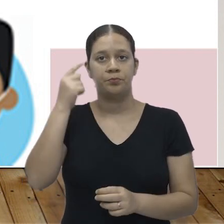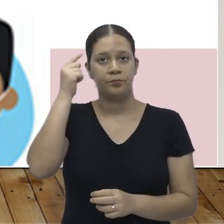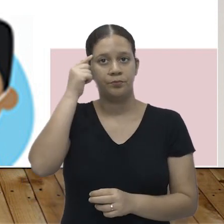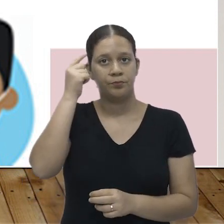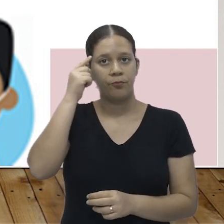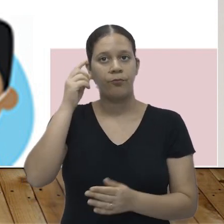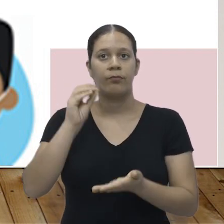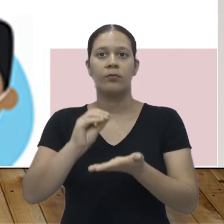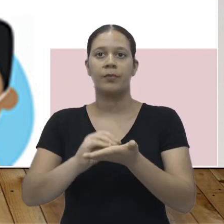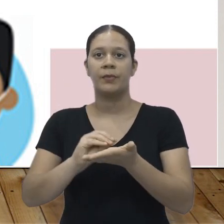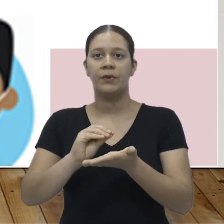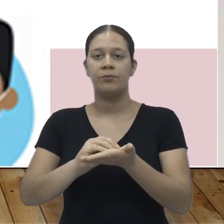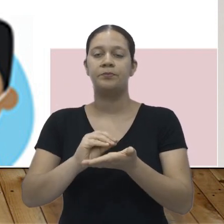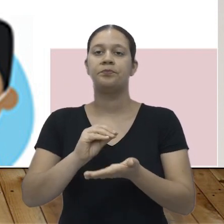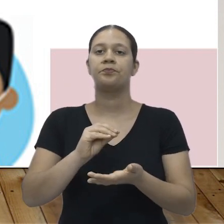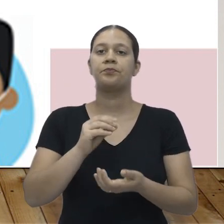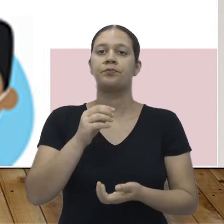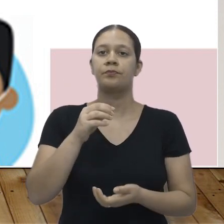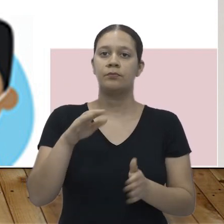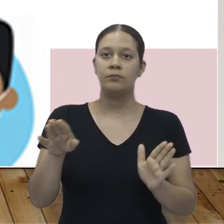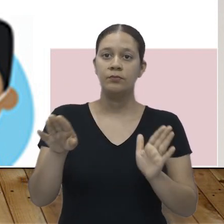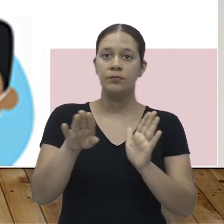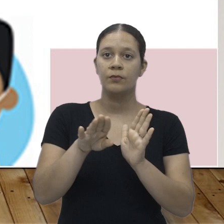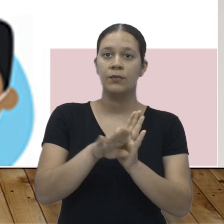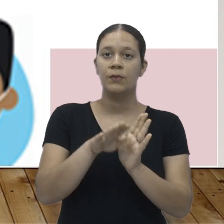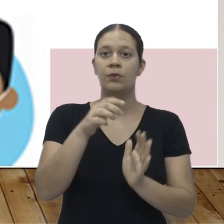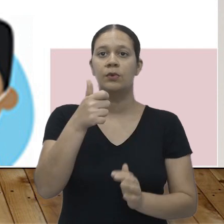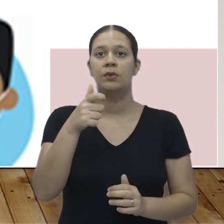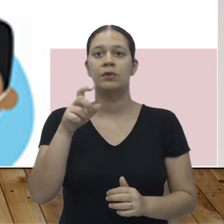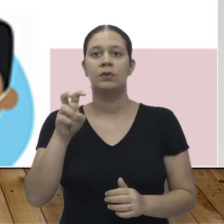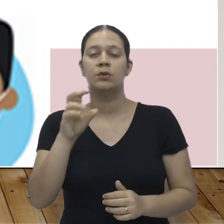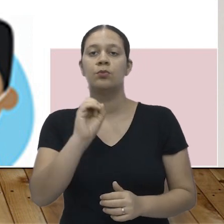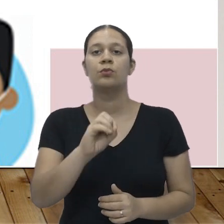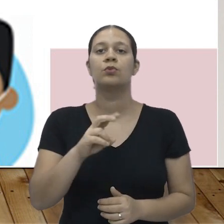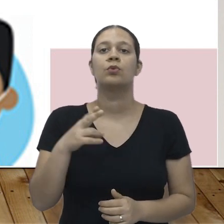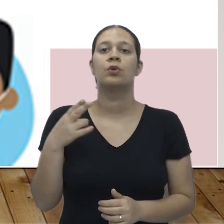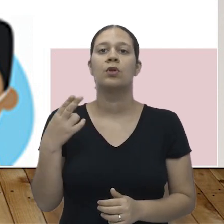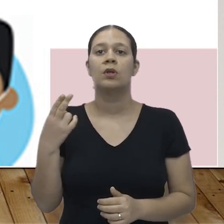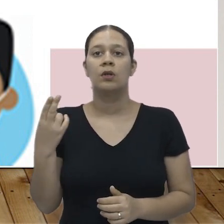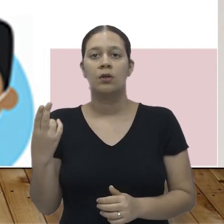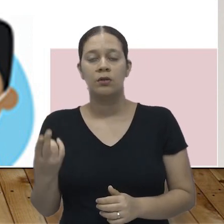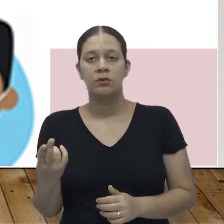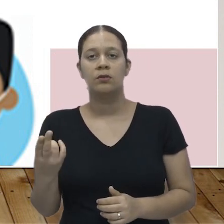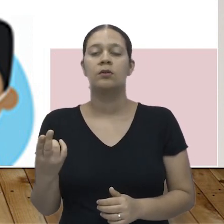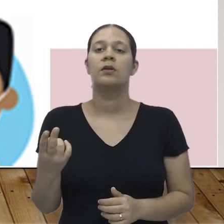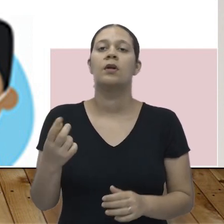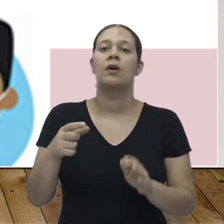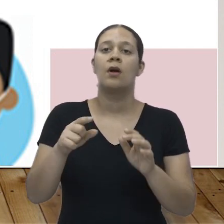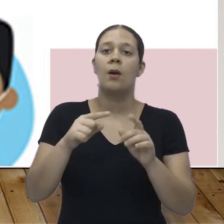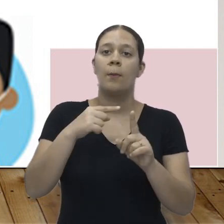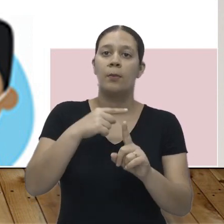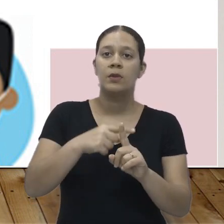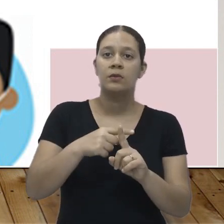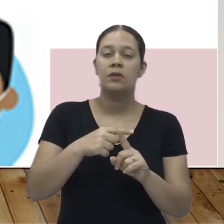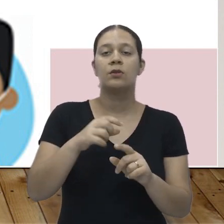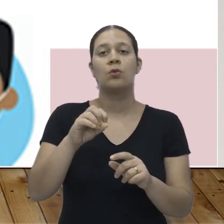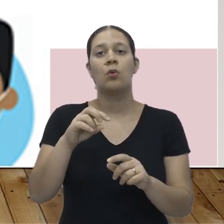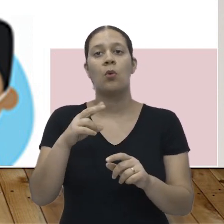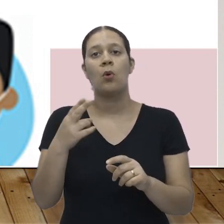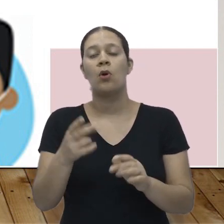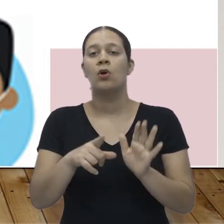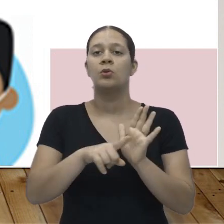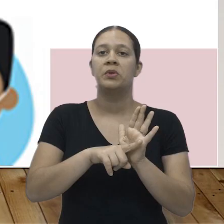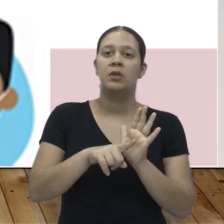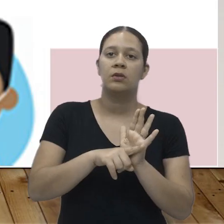eu vou pensar em quanto falta para chegar até quinze, como eu falei, ou usar a operação inversa, adição, que